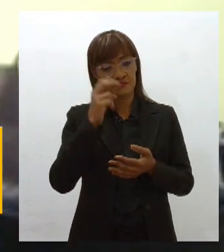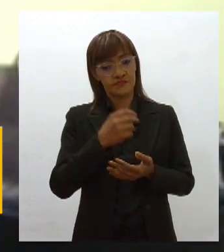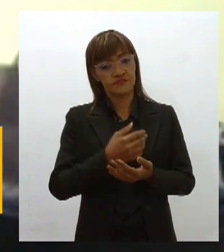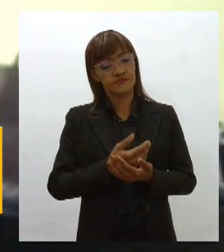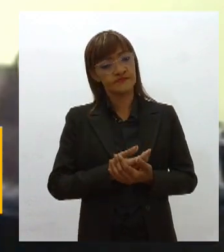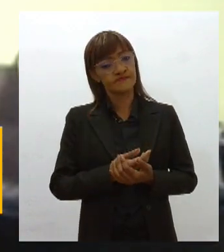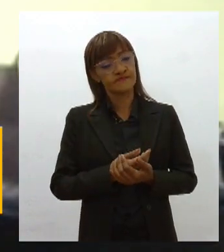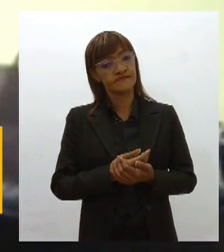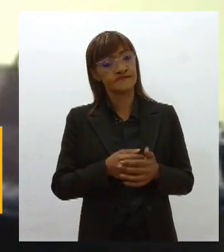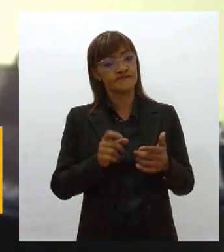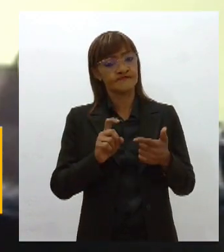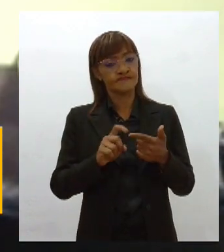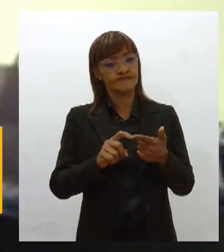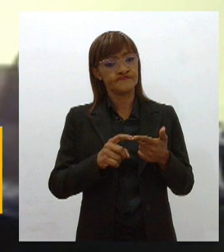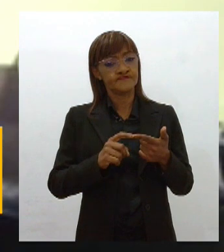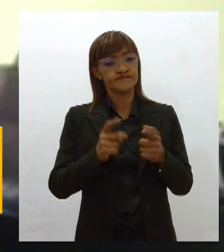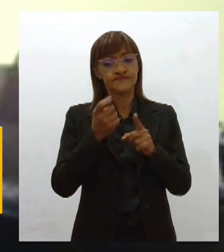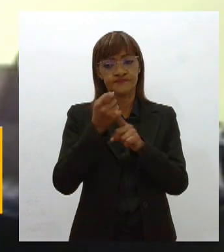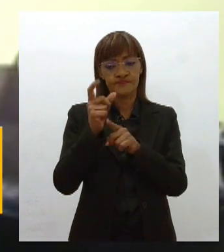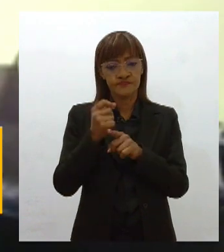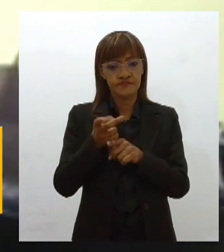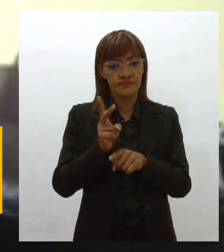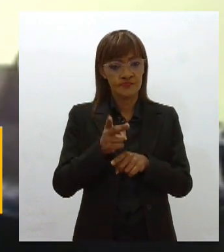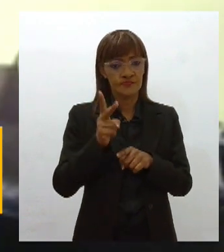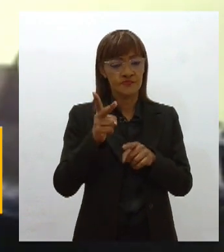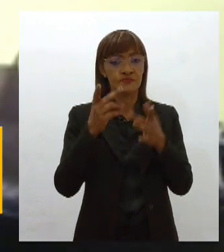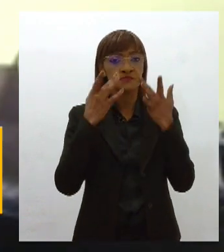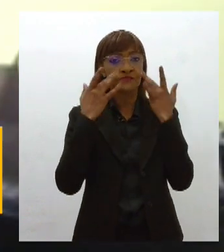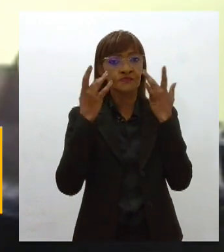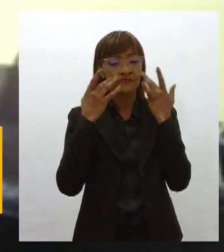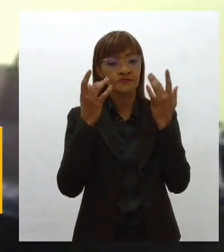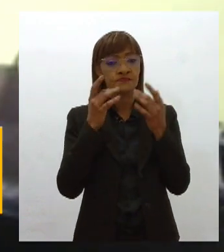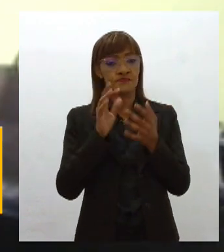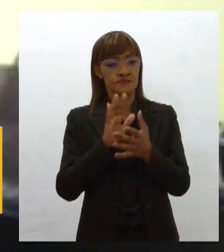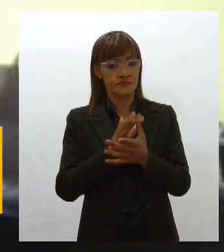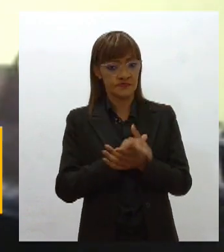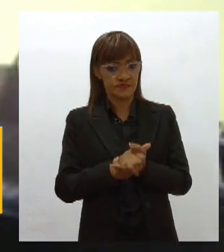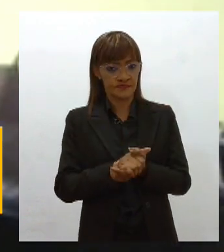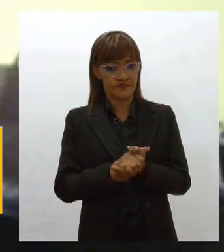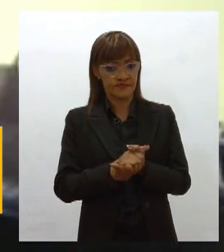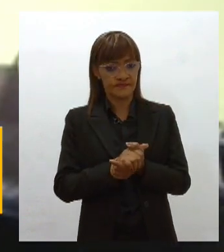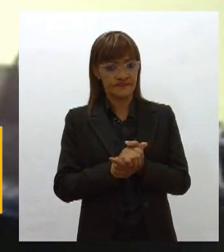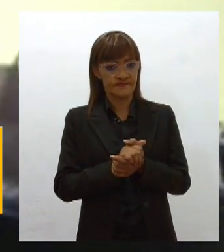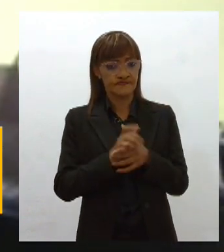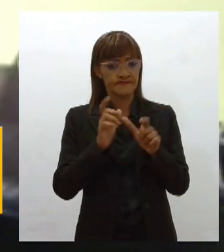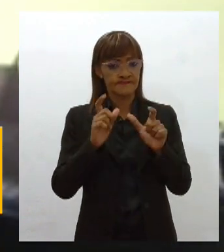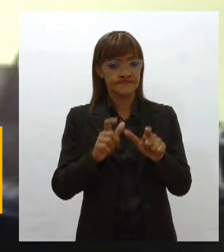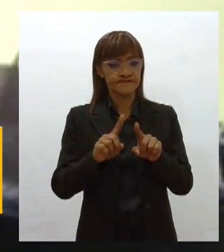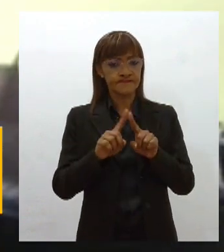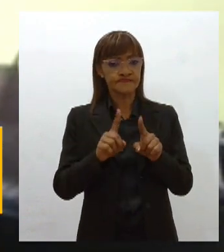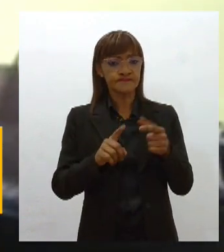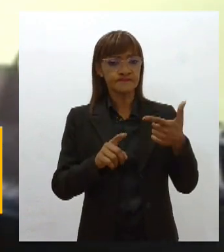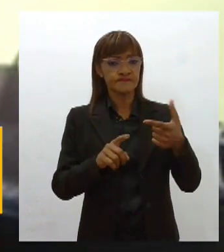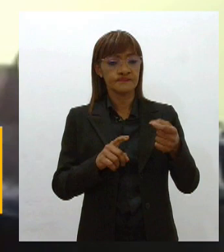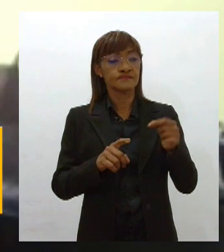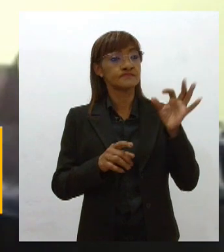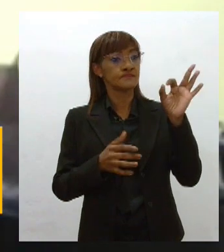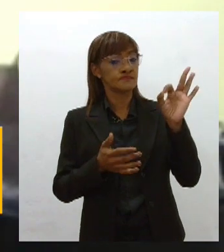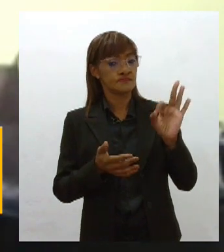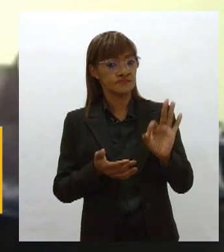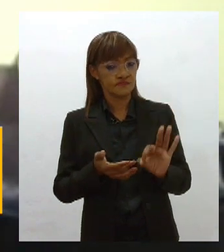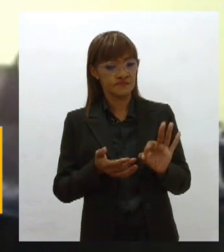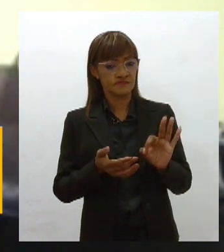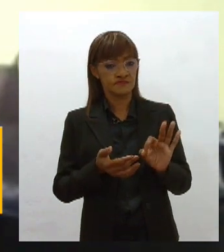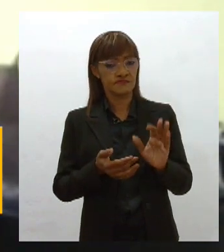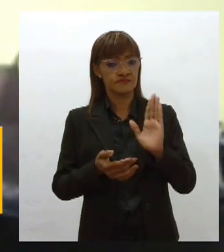continuam os aluguel dos teatros, mas amplia com 20% da lotese, está previsto no próximo governo a